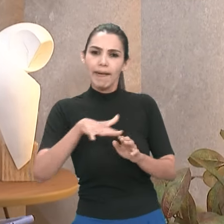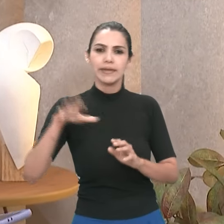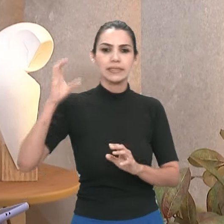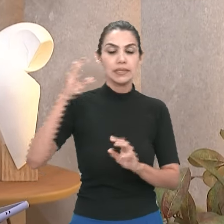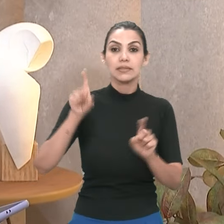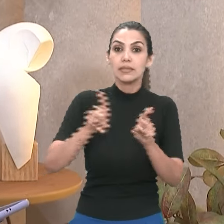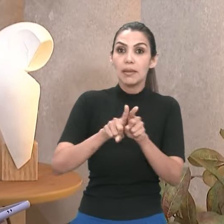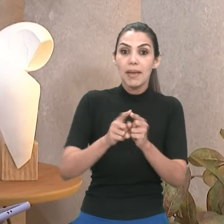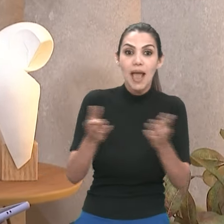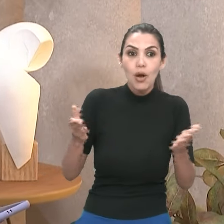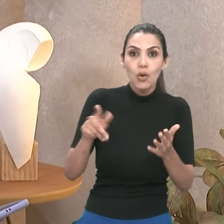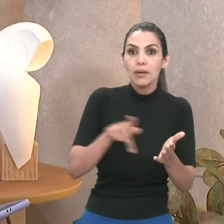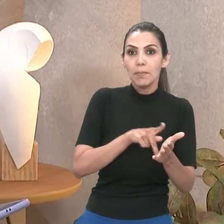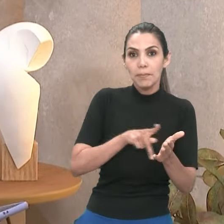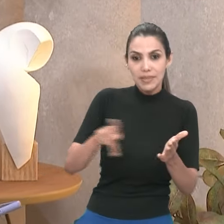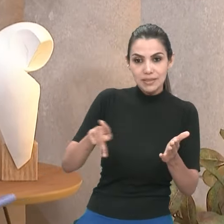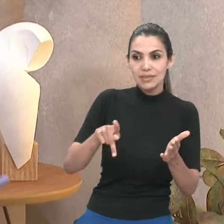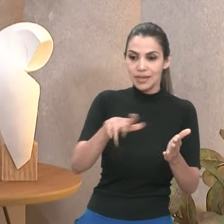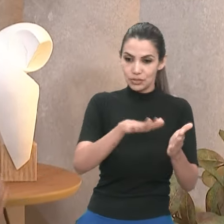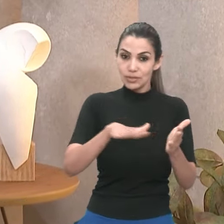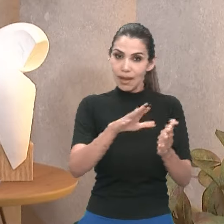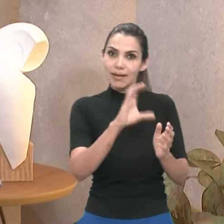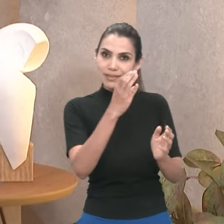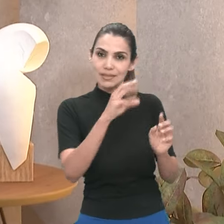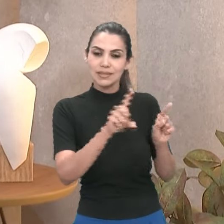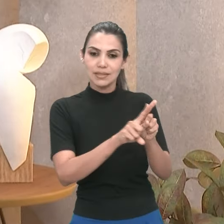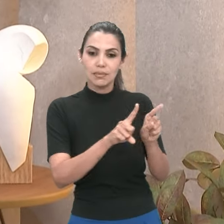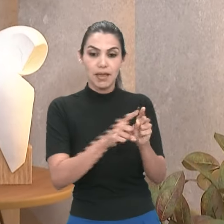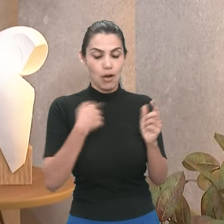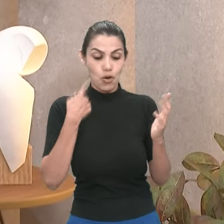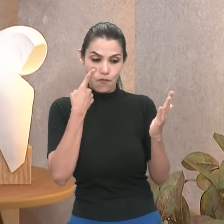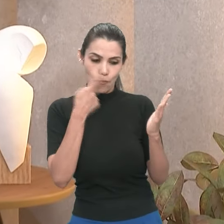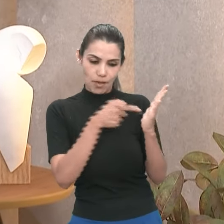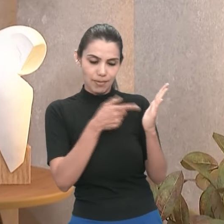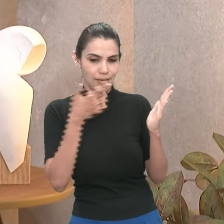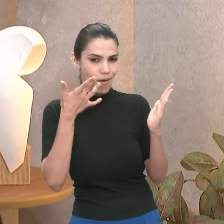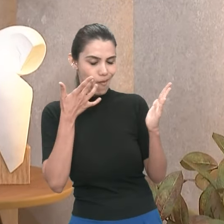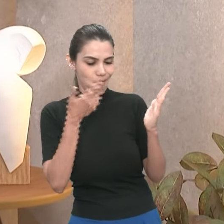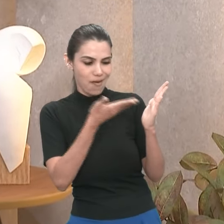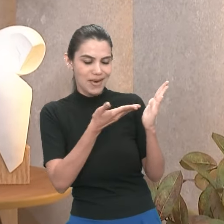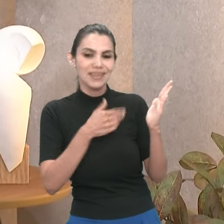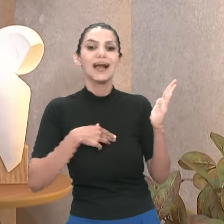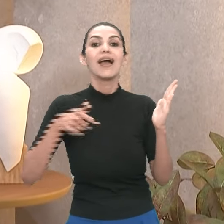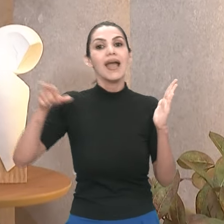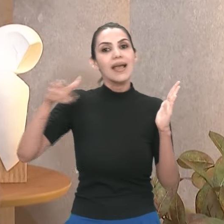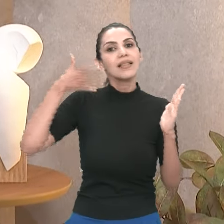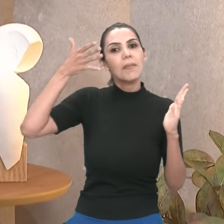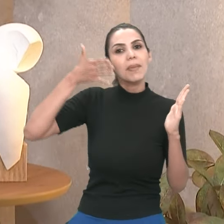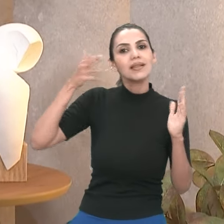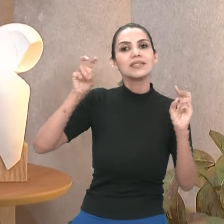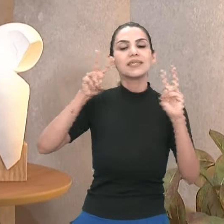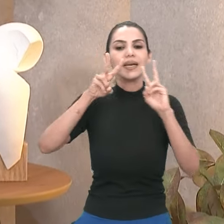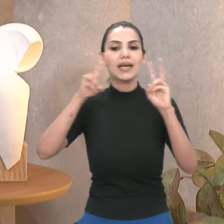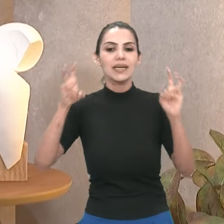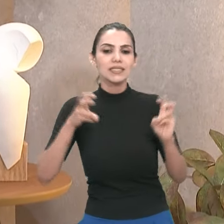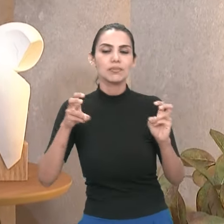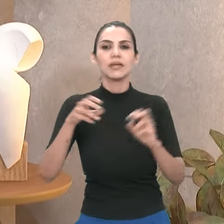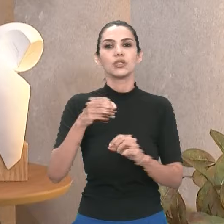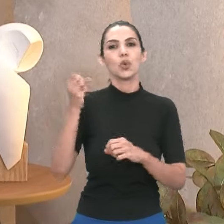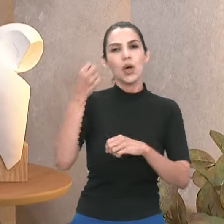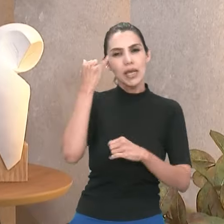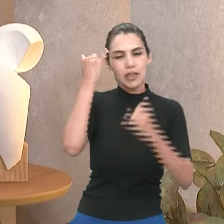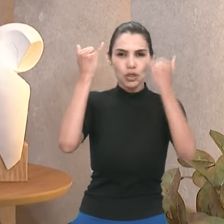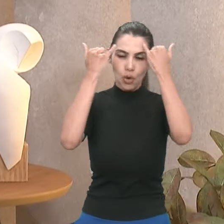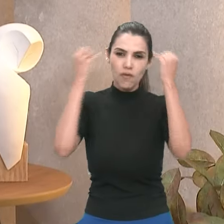Brasileira de Ciências. E ela foi apresentar, e aí eu vou consultar a minha colinha, a palestra sobre educação, ciência, tecnologia e inovação para o